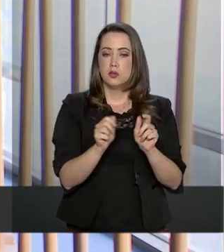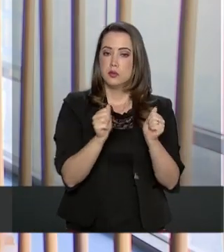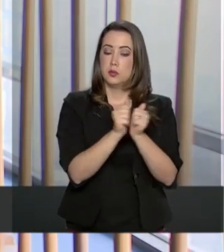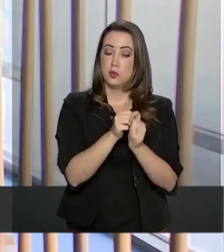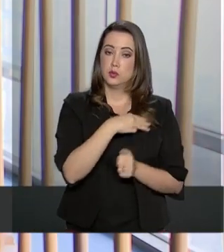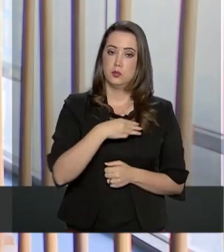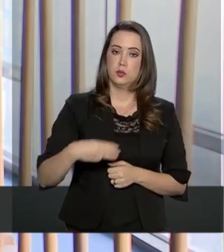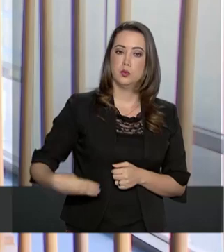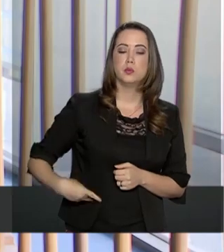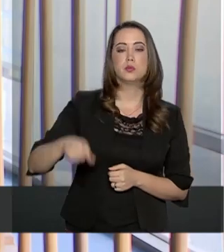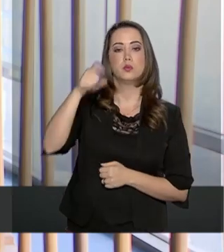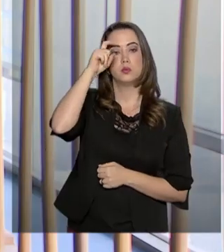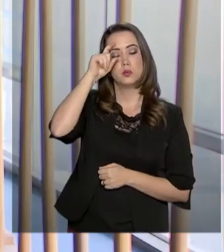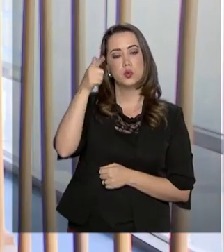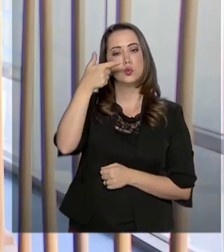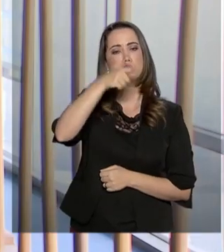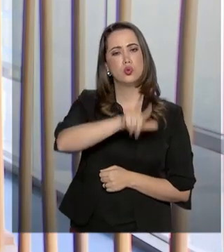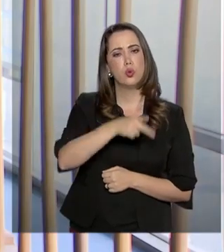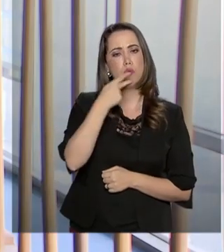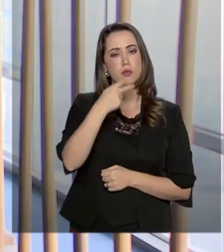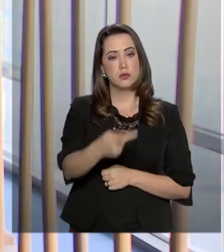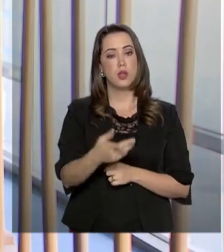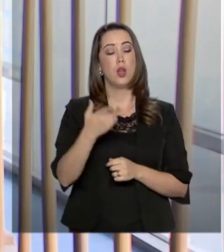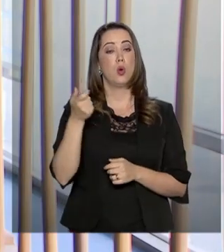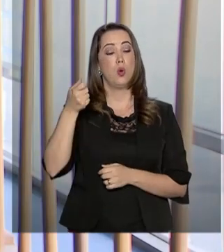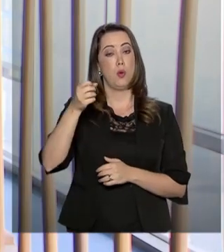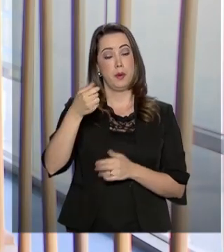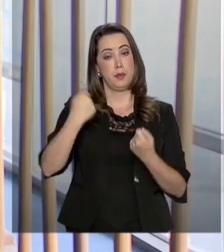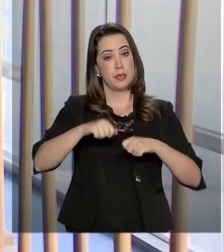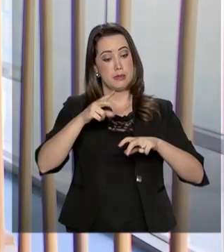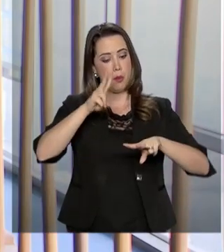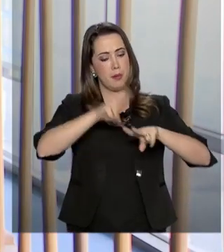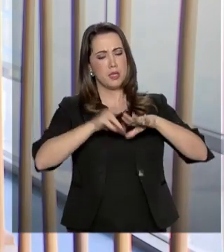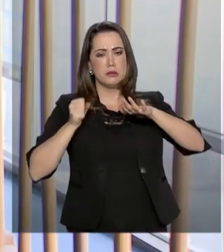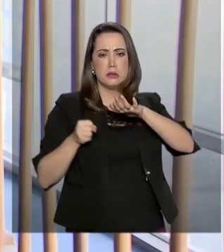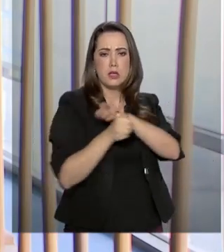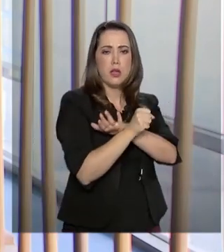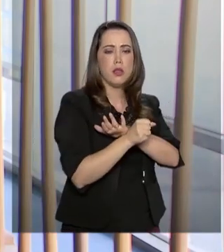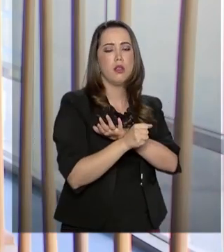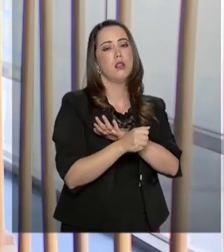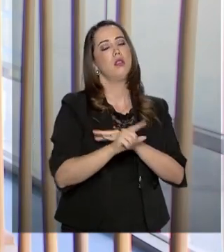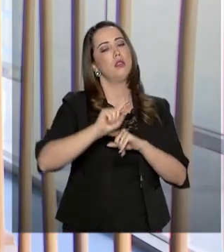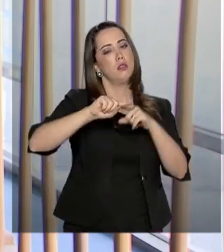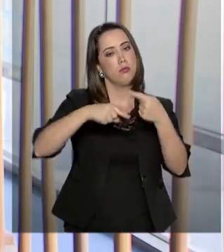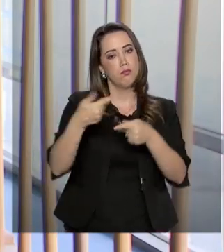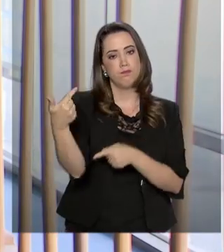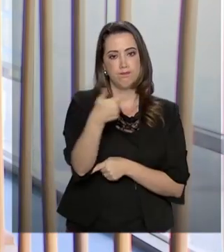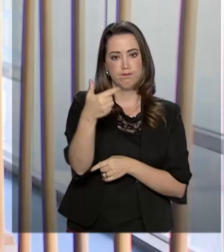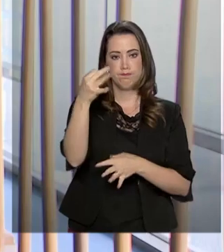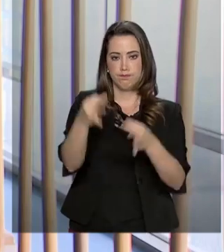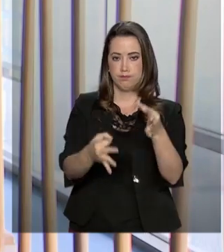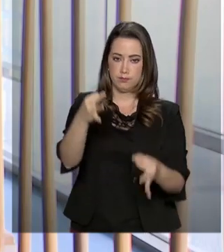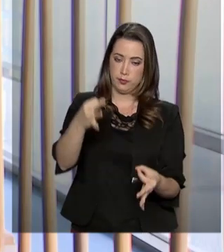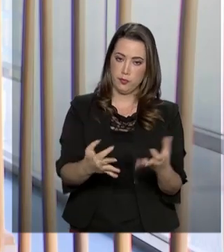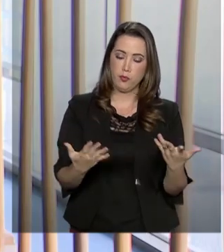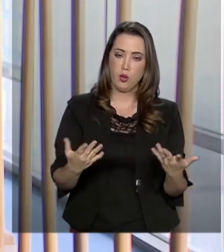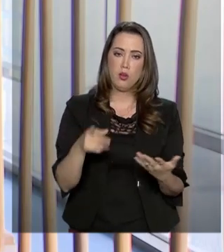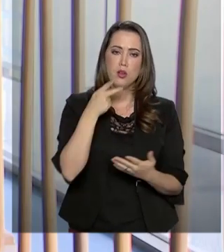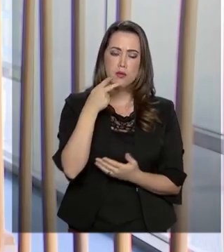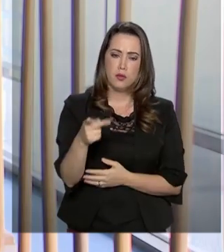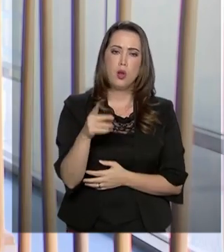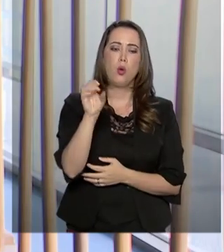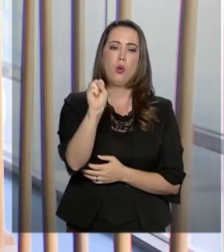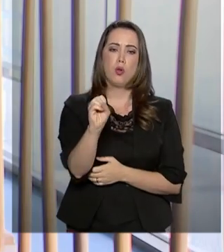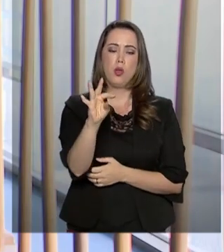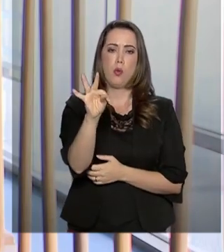O ministro Sérgio Moro voltou a defender a prisão após condenação em segunda instância. Ele destacou que o Supremo Tribunal